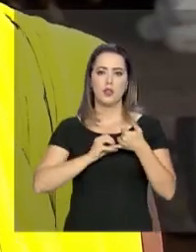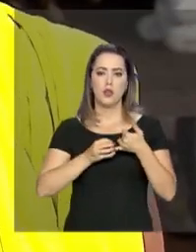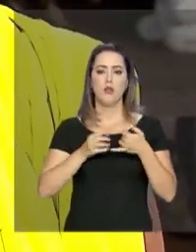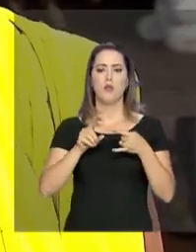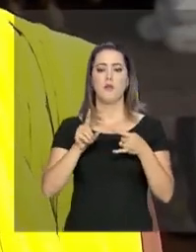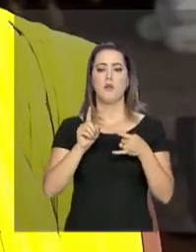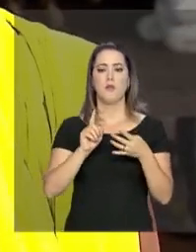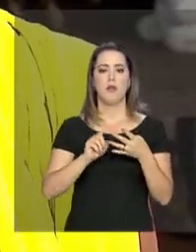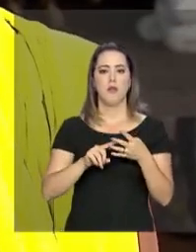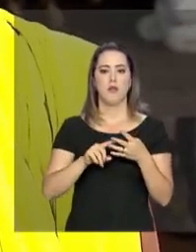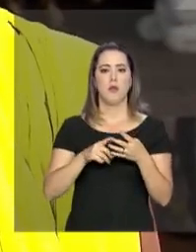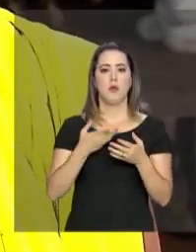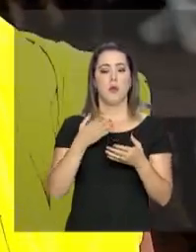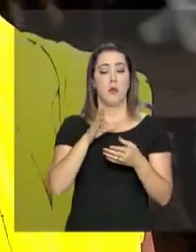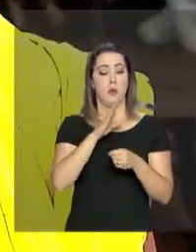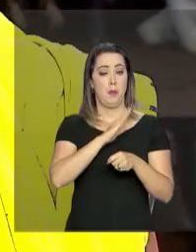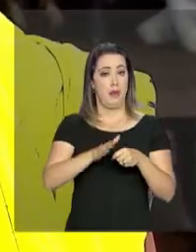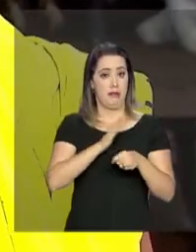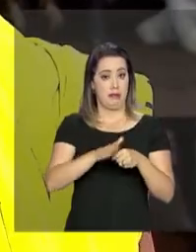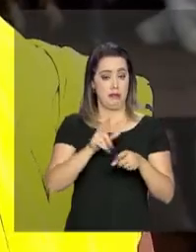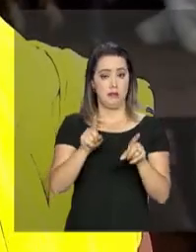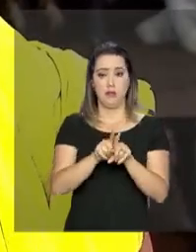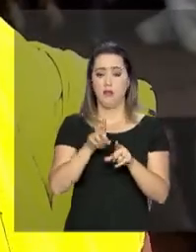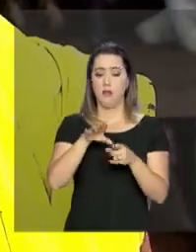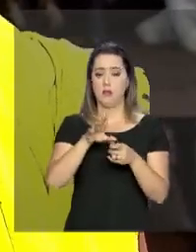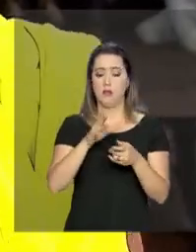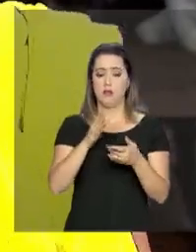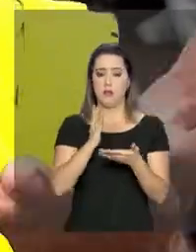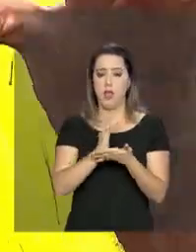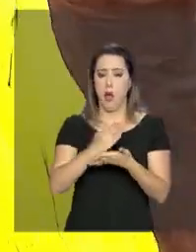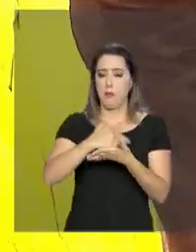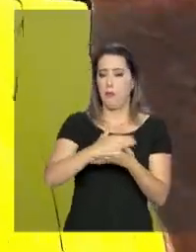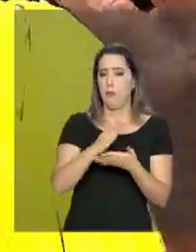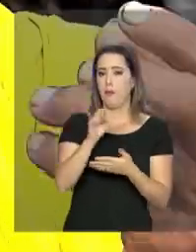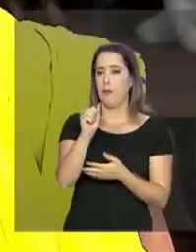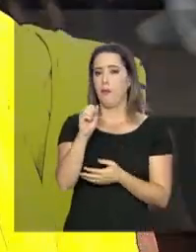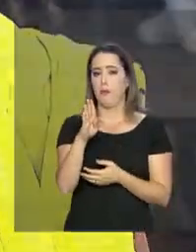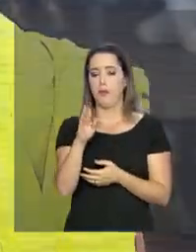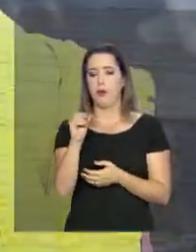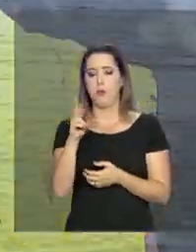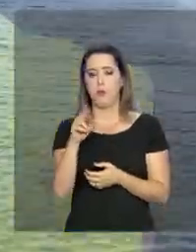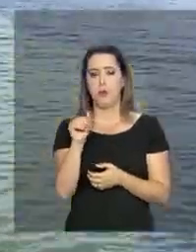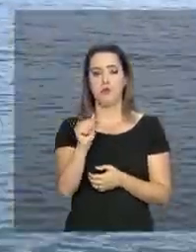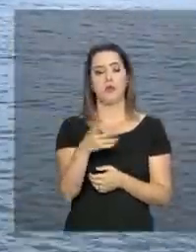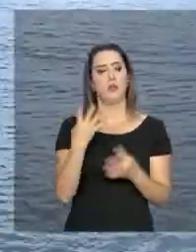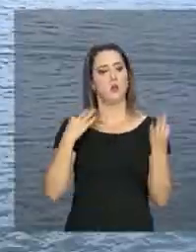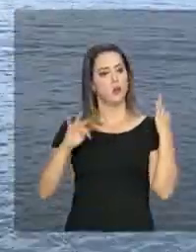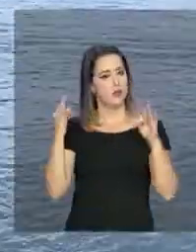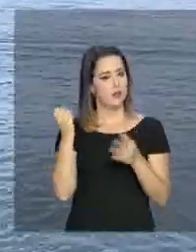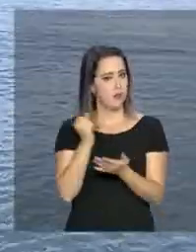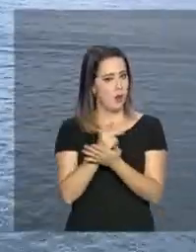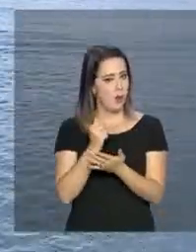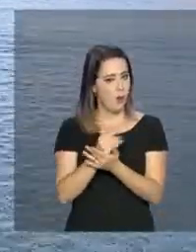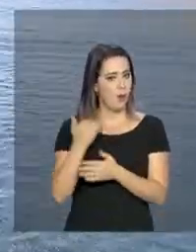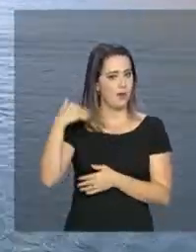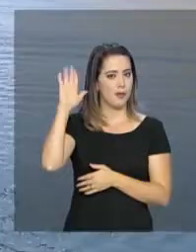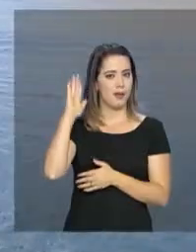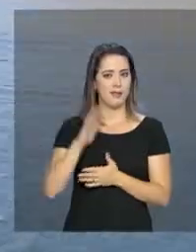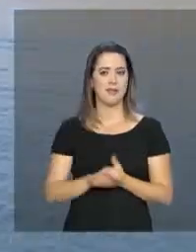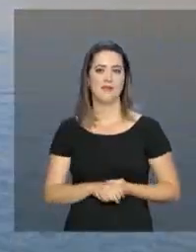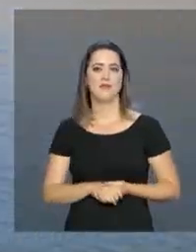melancia, aboba. Os turistas não têm uma parte... o preço é melhor, né? Compra mais e bem comprado.